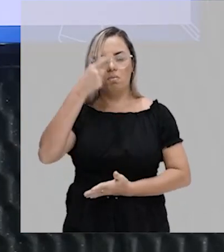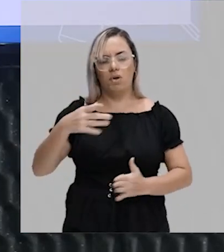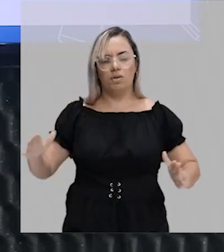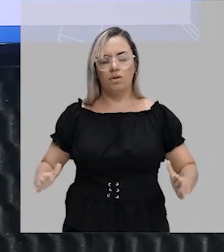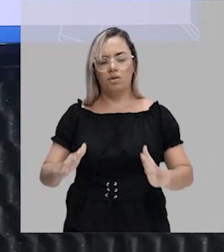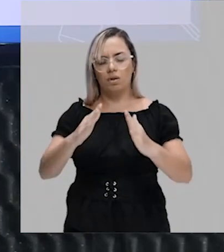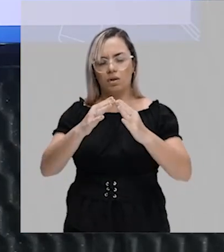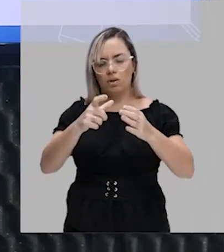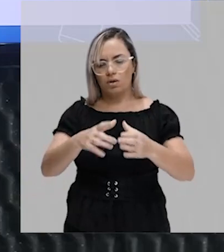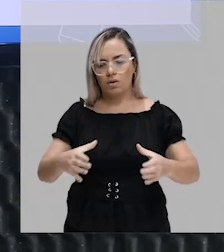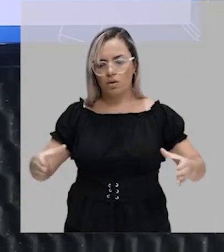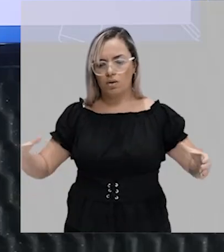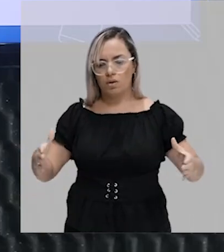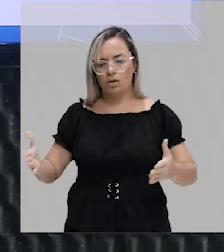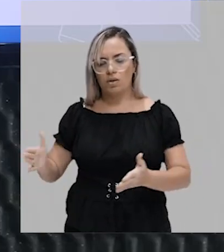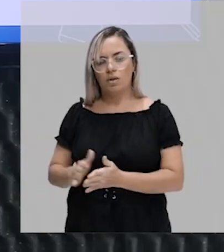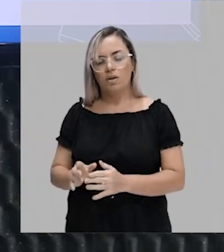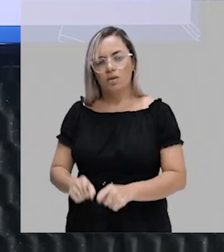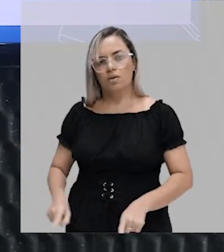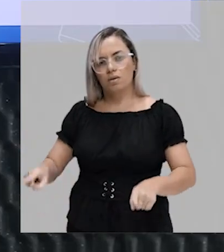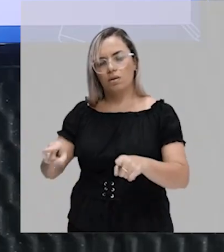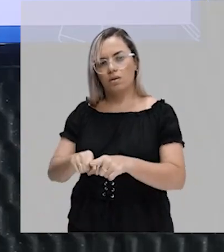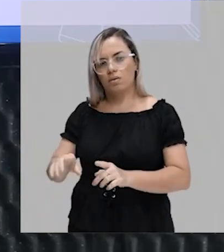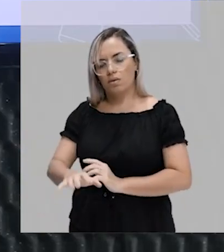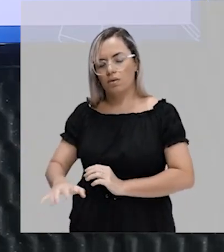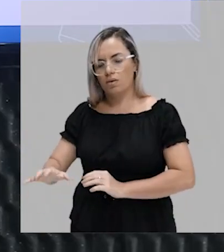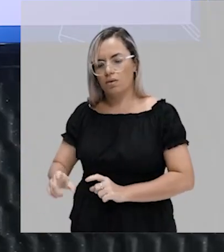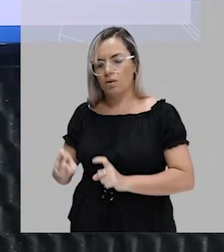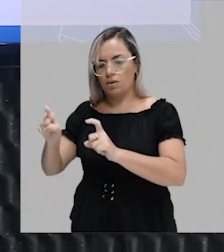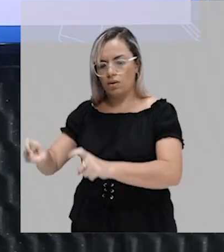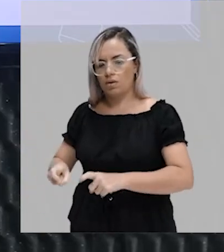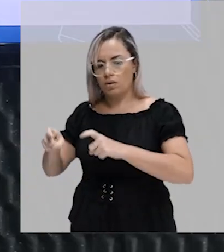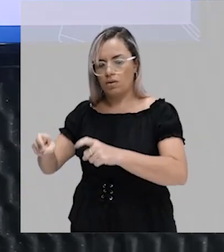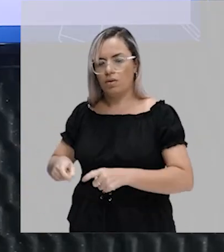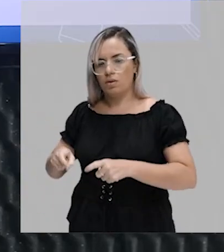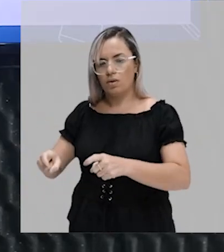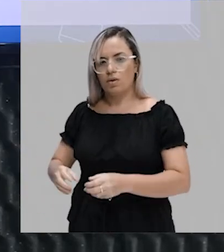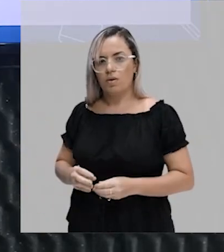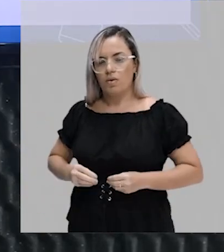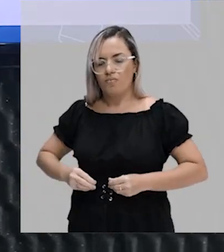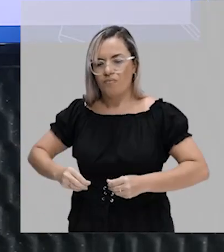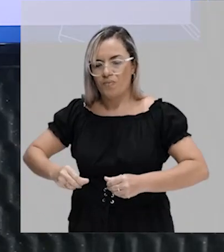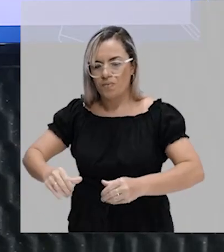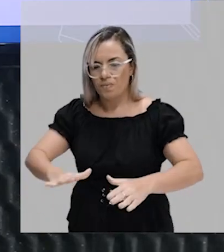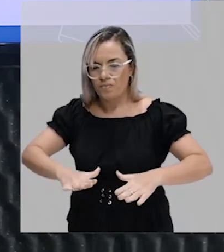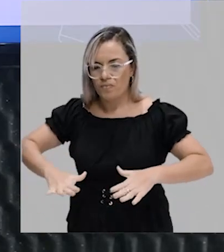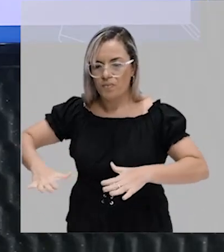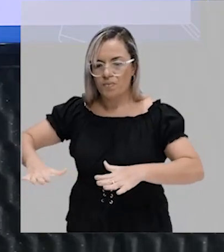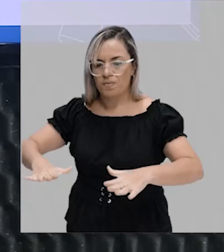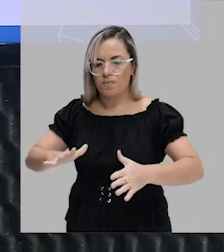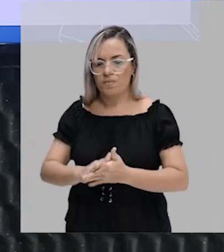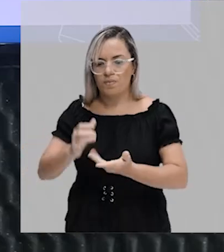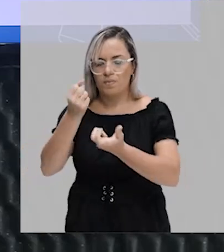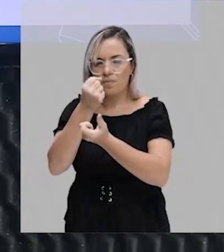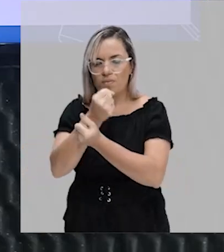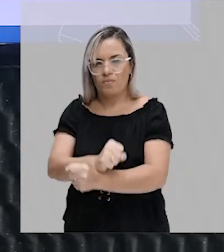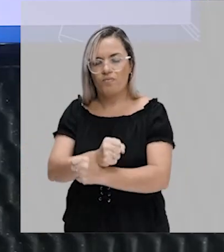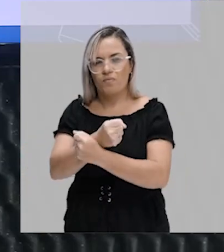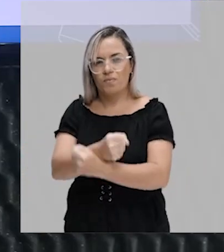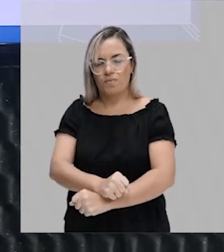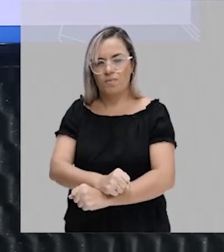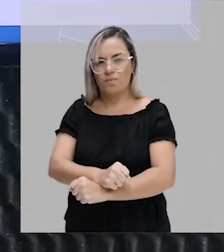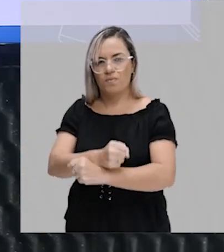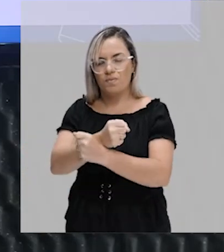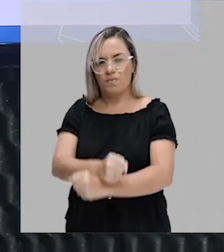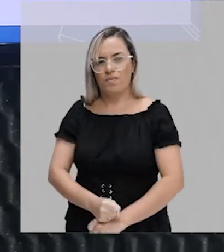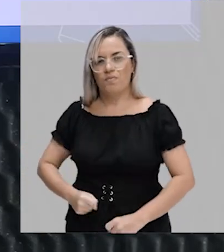O ambiente rural, o latifúndio, a grande propriedade, a escravidão e a exploração sexual